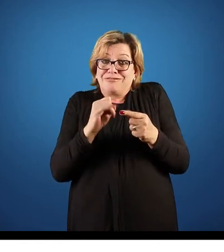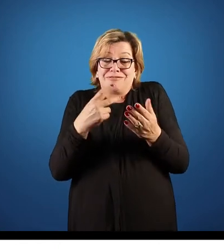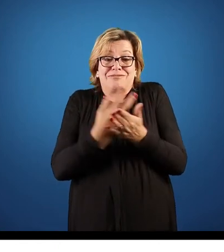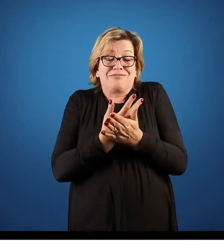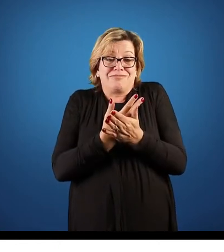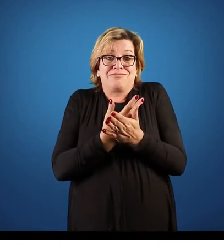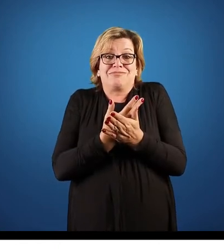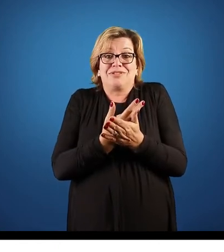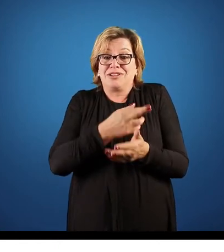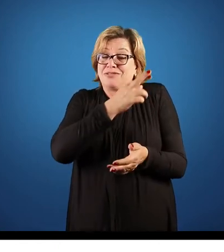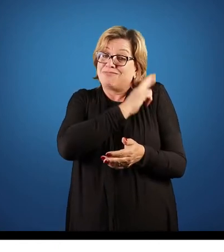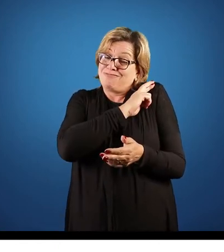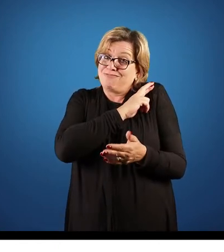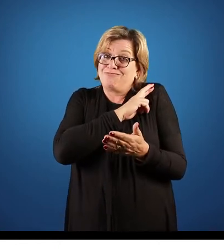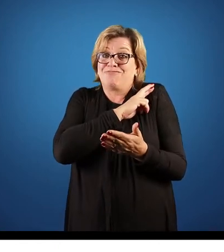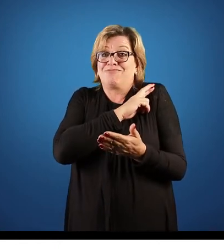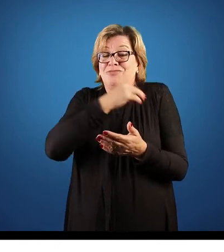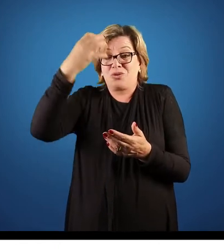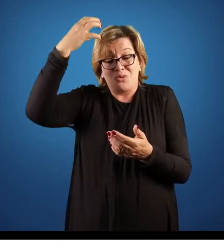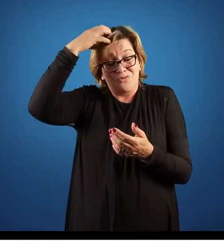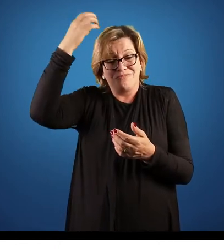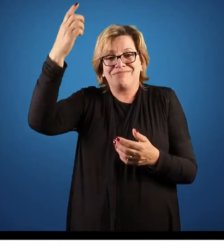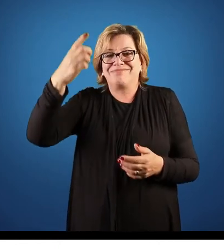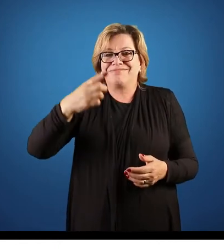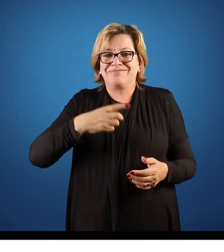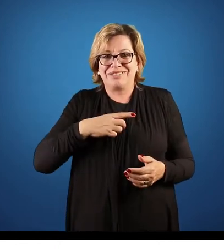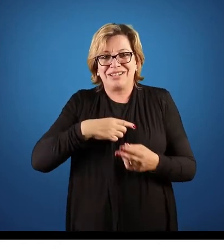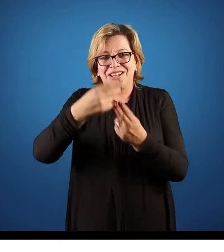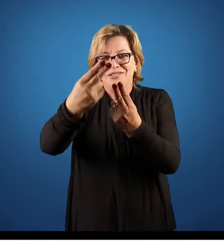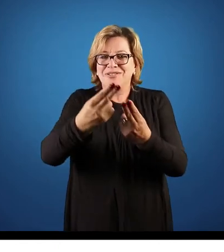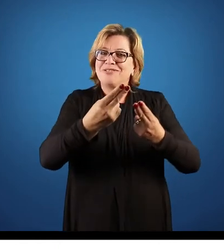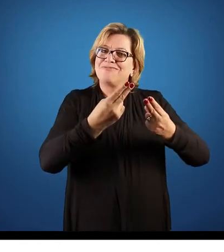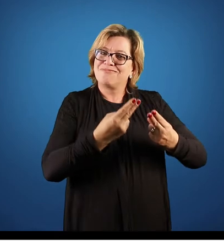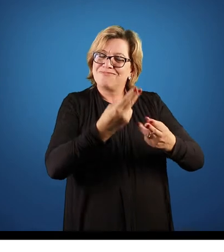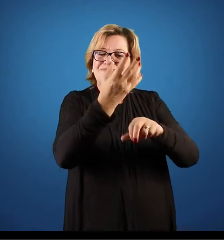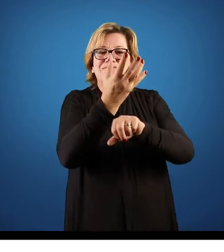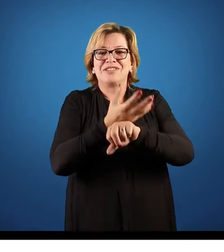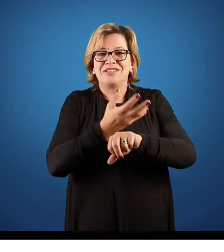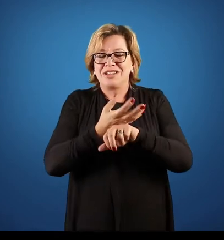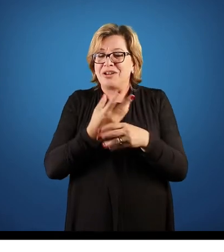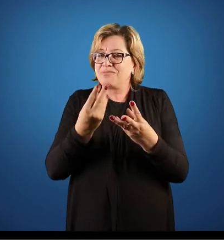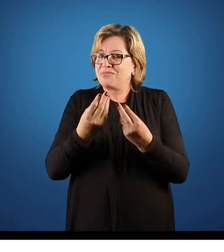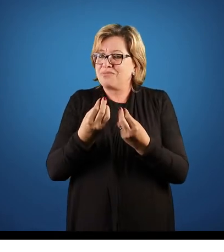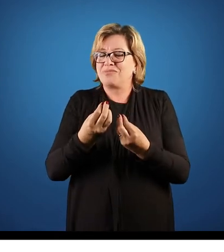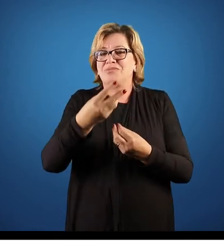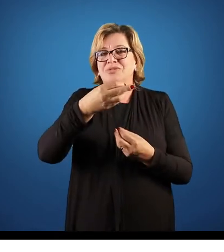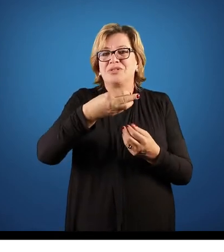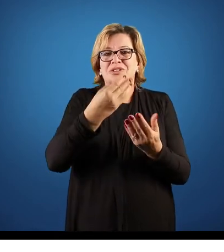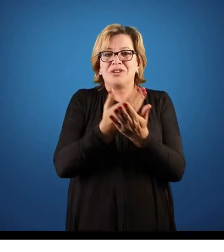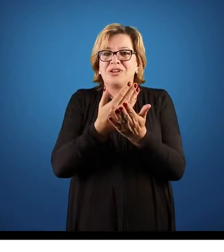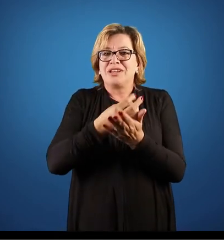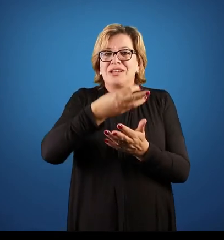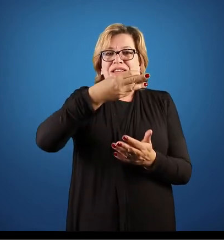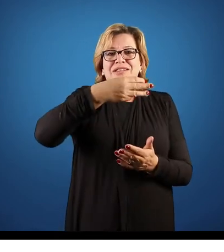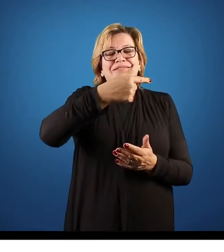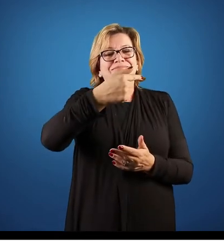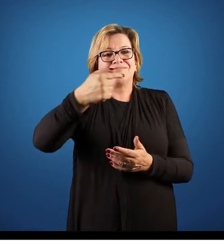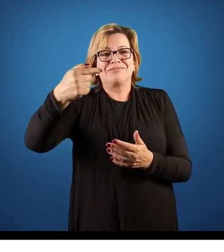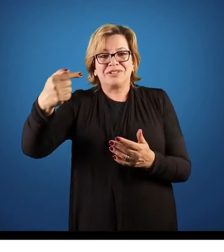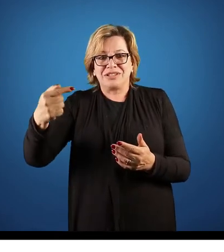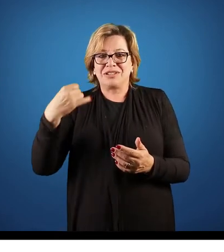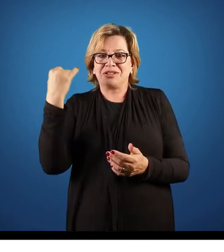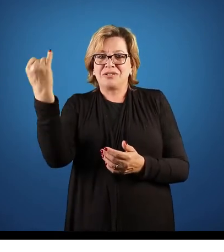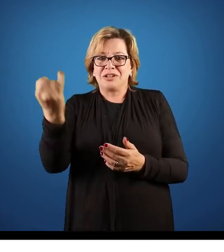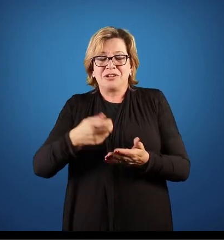isso. Sejam bem-vindos à nossa matéria. Nós vamos ter bastante estudo nessas três semanas e é muito importante que vocês tenham uma